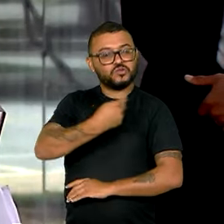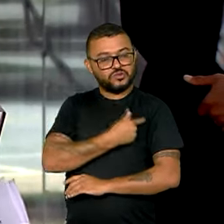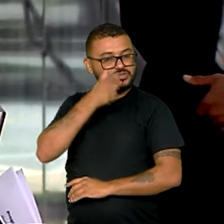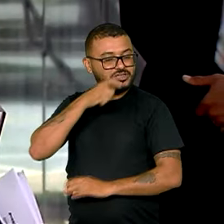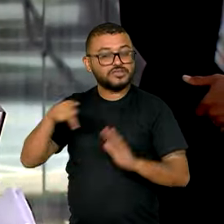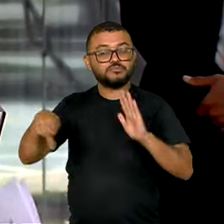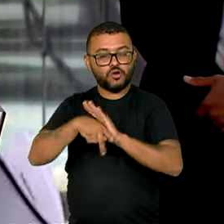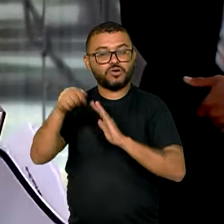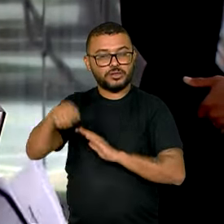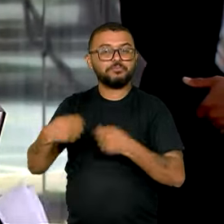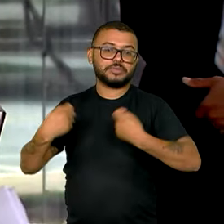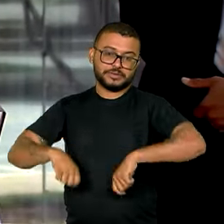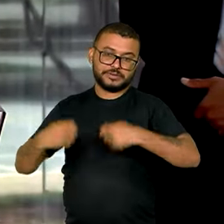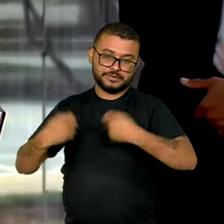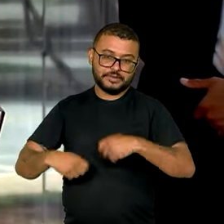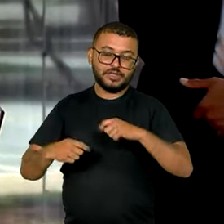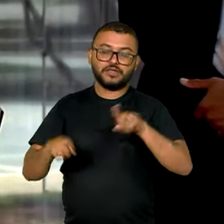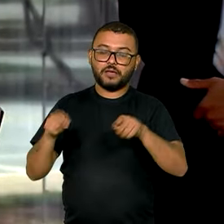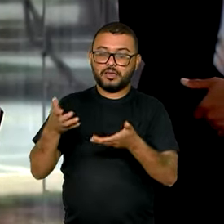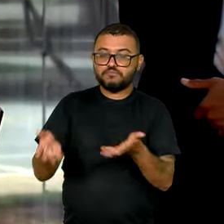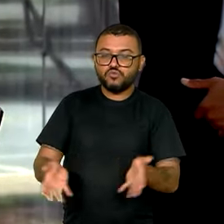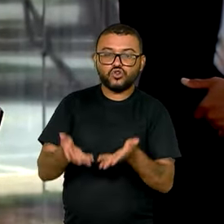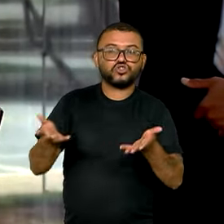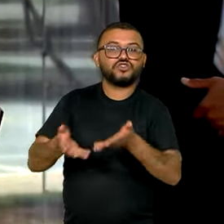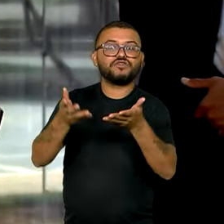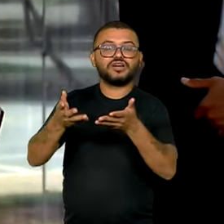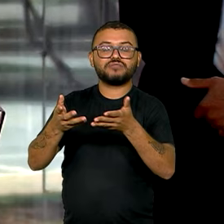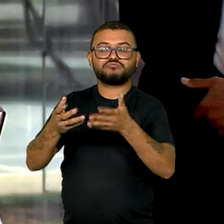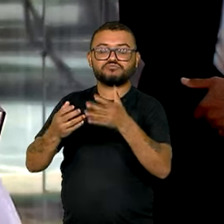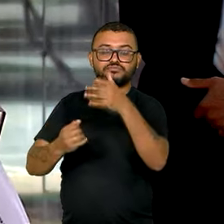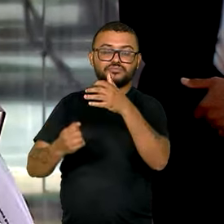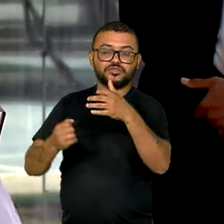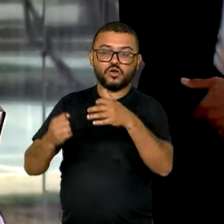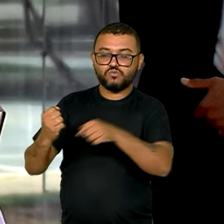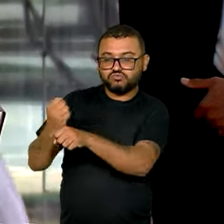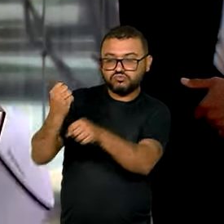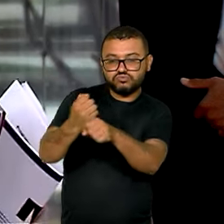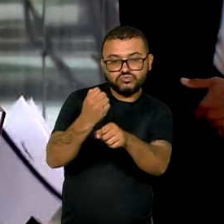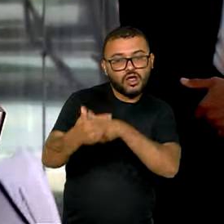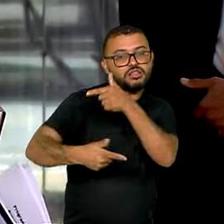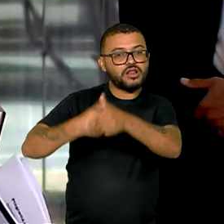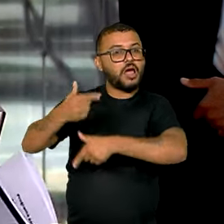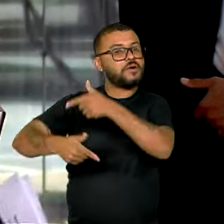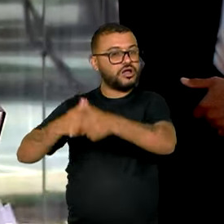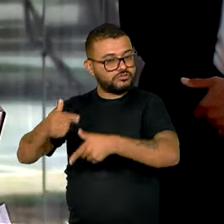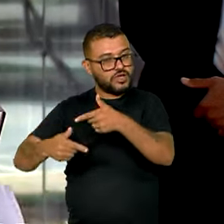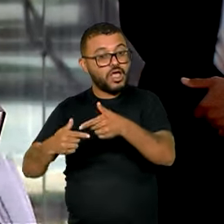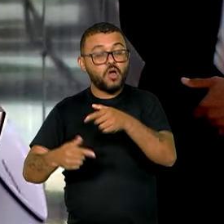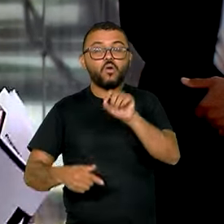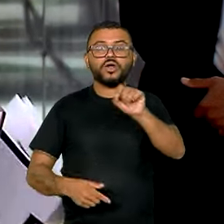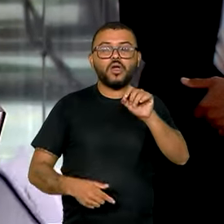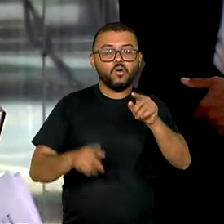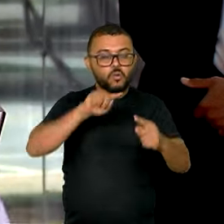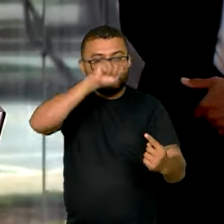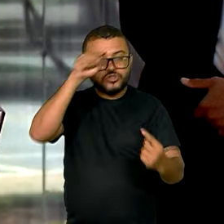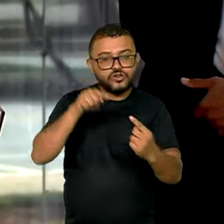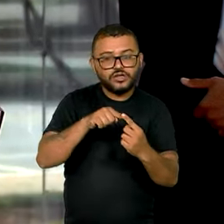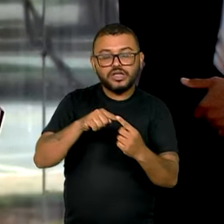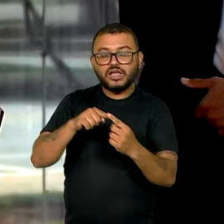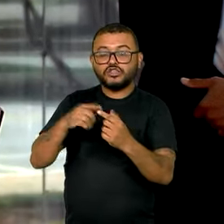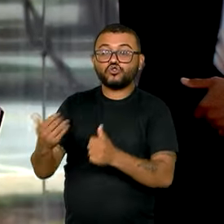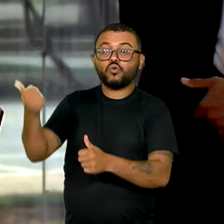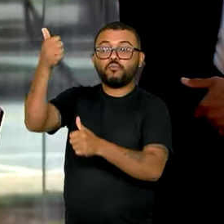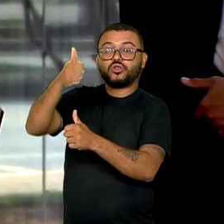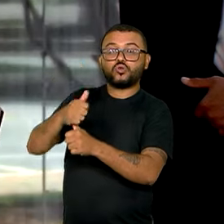precisamos. E ele estimula produtividade, porque o objetivo que quer é você substituir